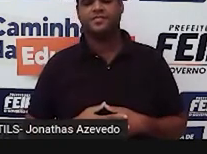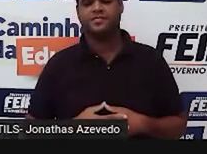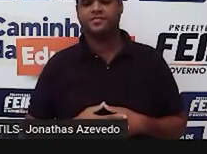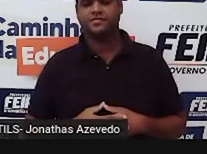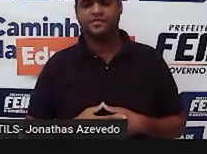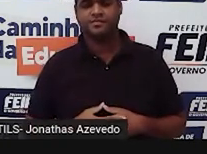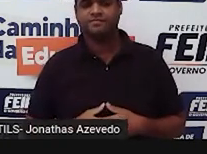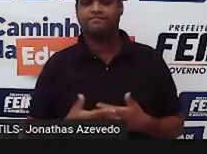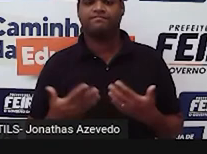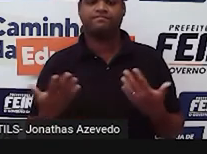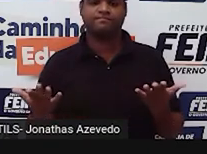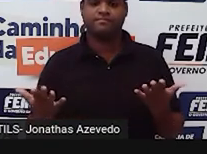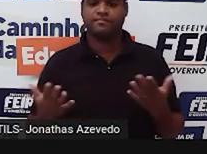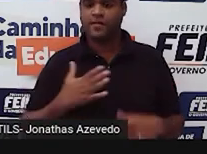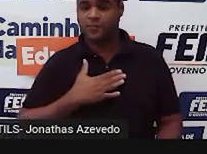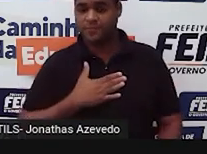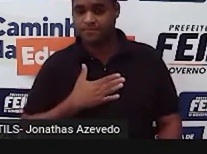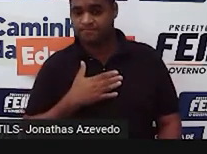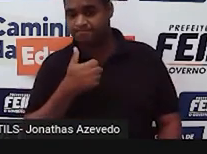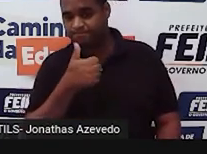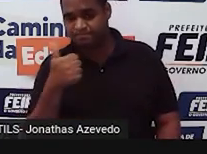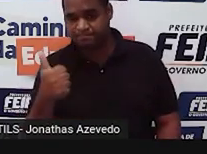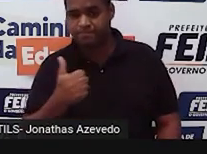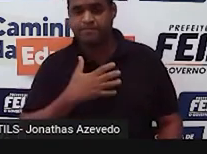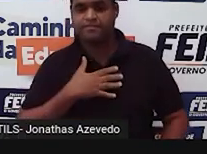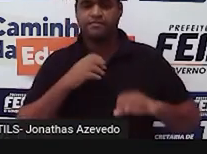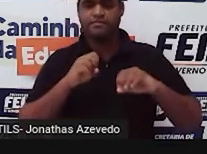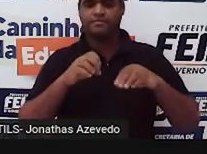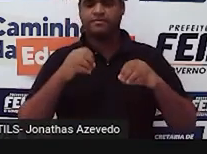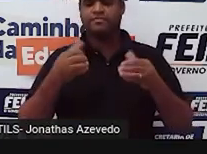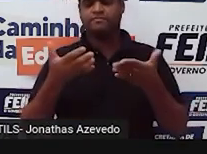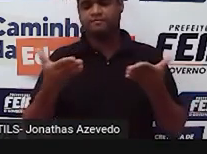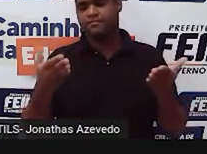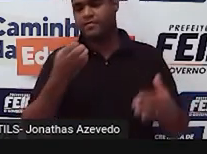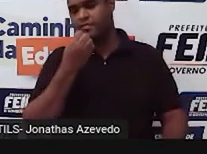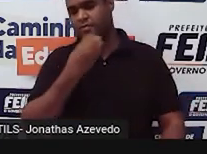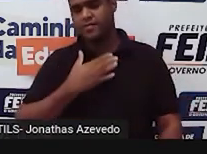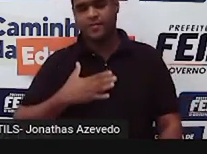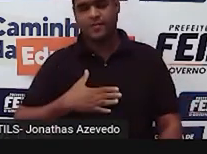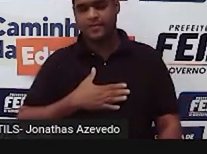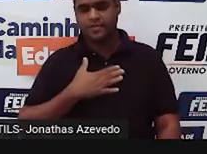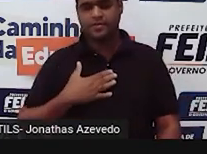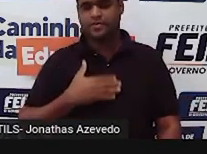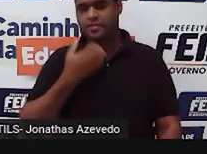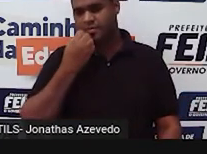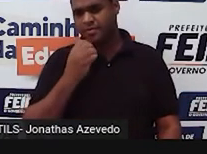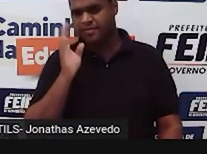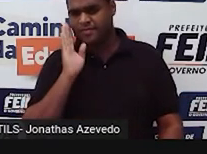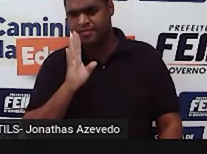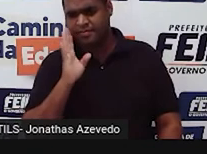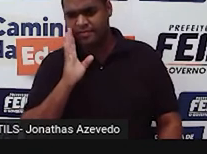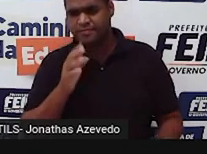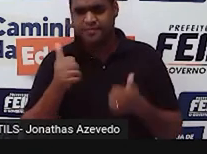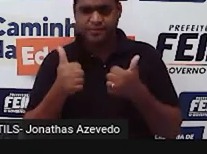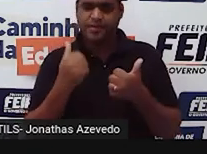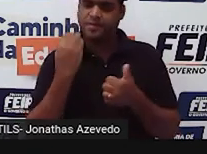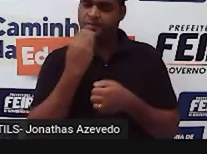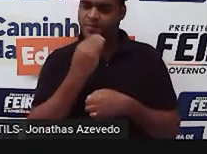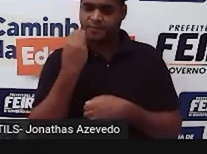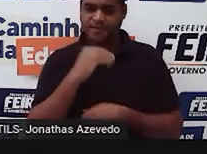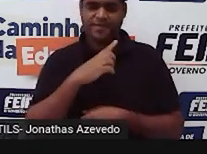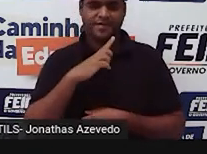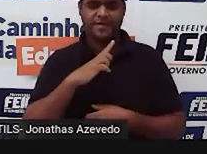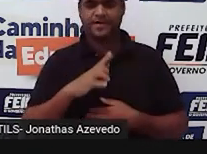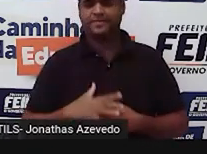Bom, curtiu essa nossa aula? Aqui nós curtimos bastante. Foi muito bacana, foi muito proveitoso. Tá bom?